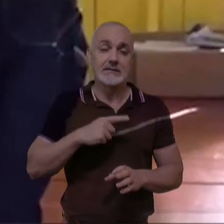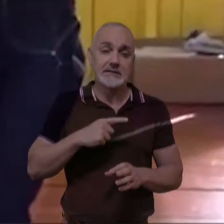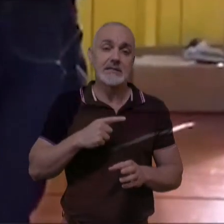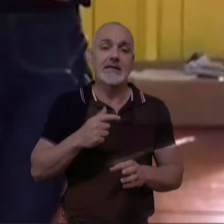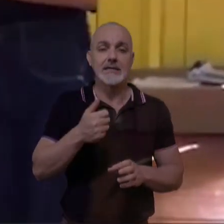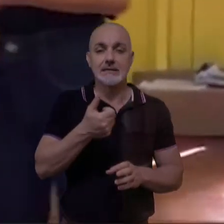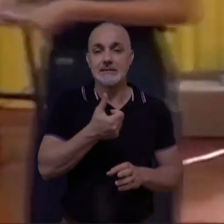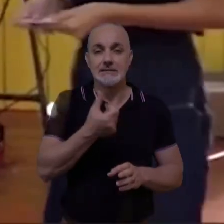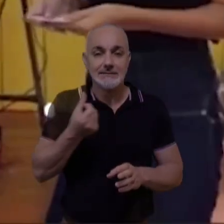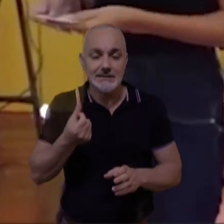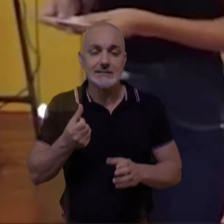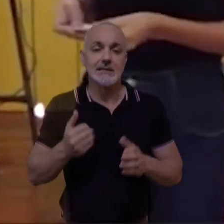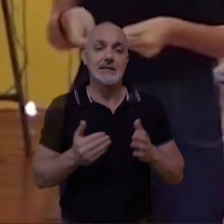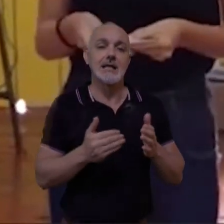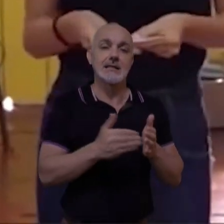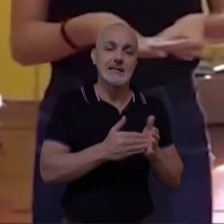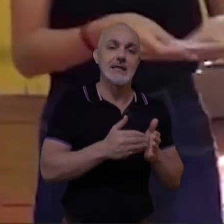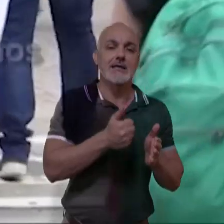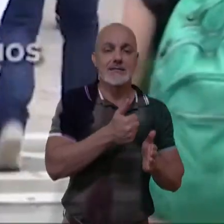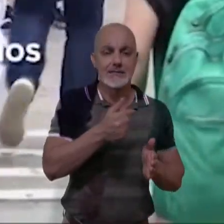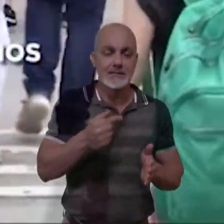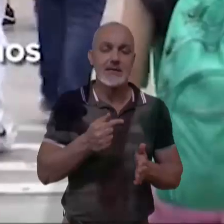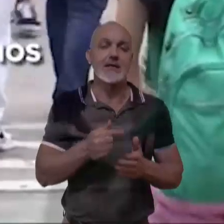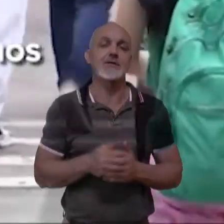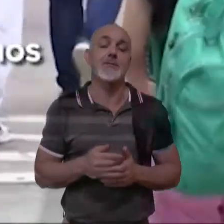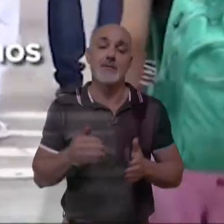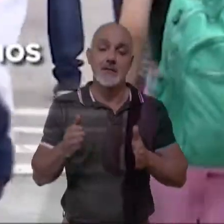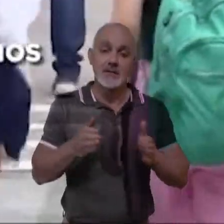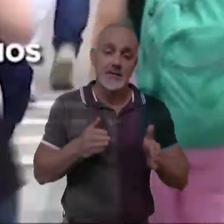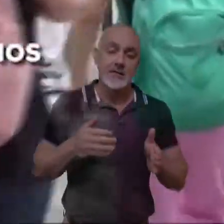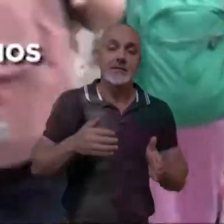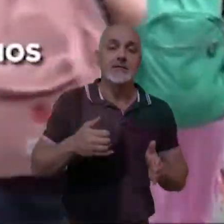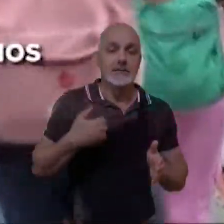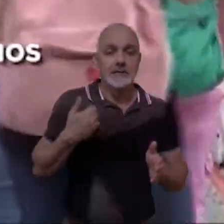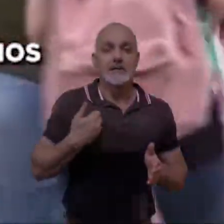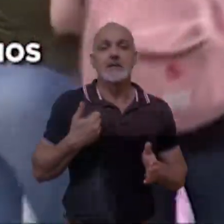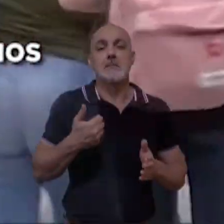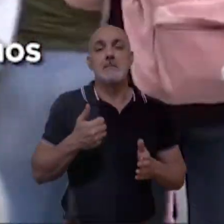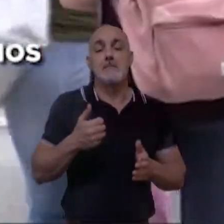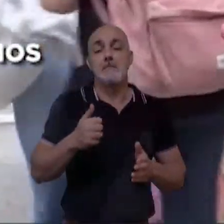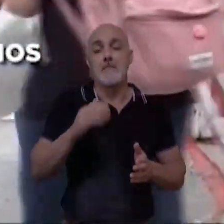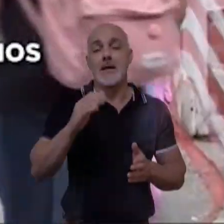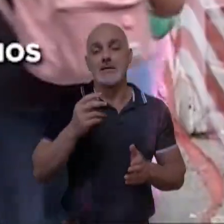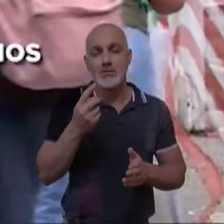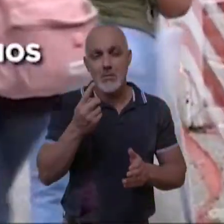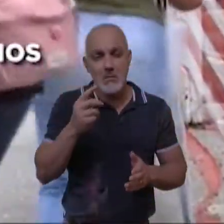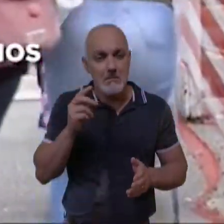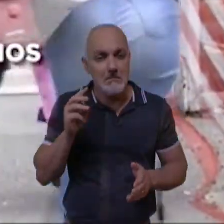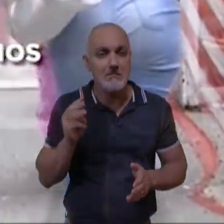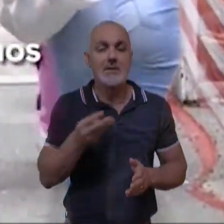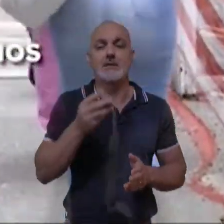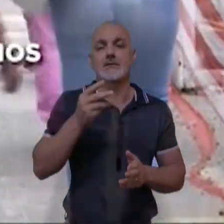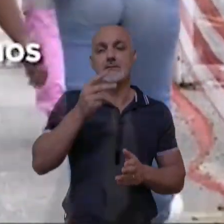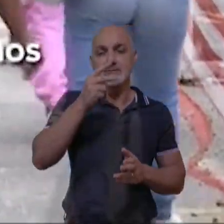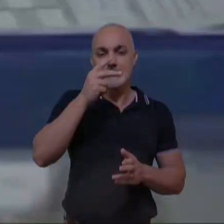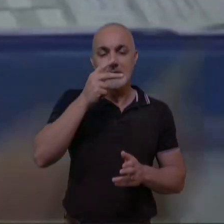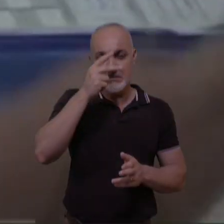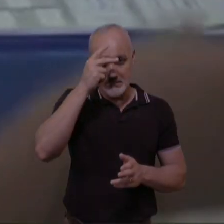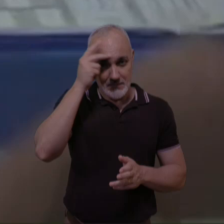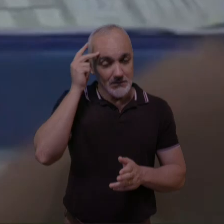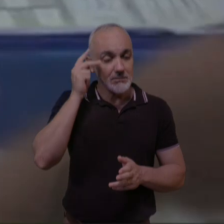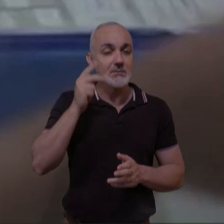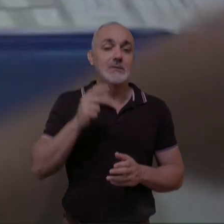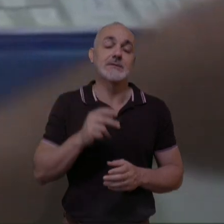16 e 17 anos. Essa faixa etária reúne mais de 1 milhão e 800 mil brasileiros.